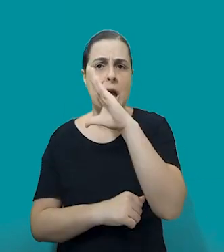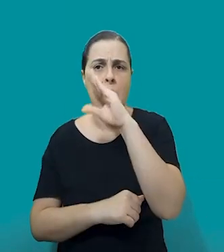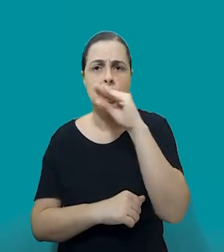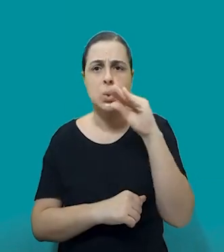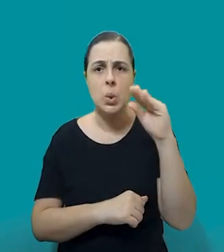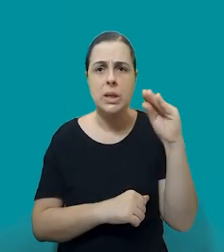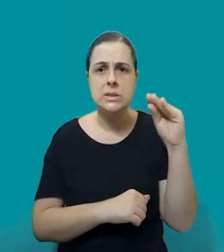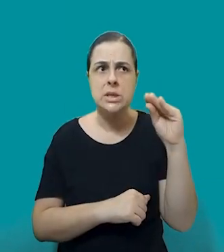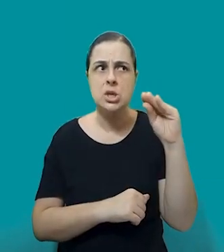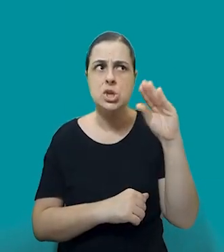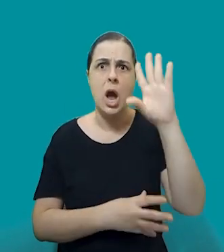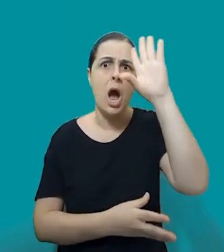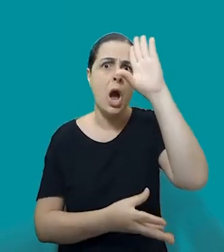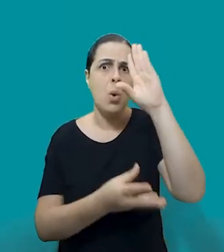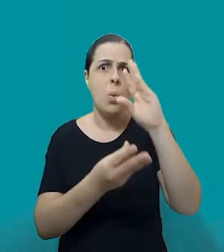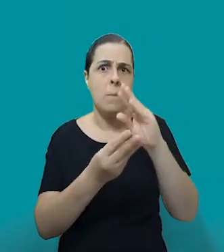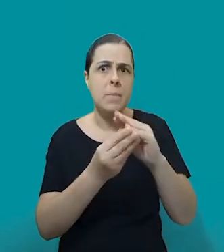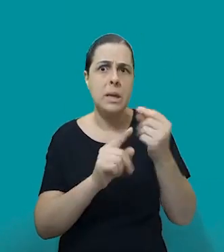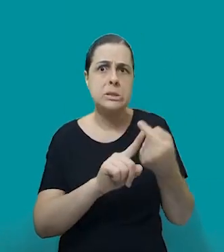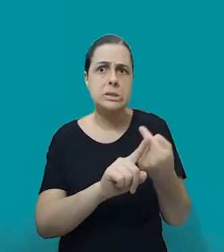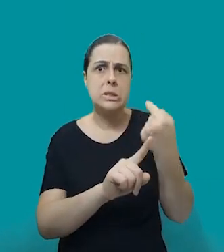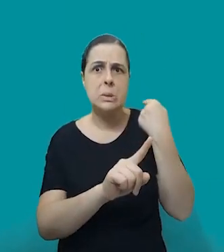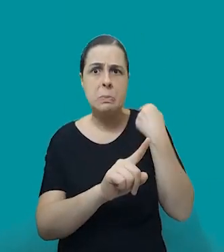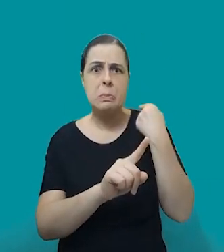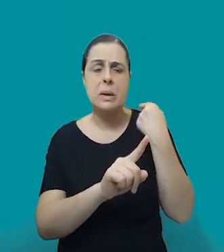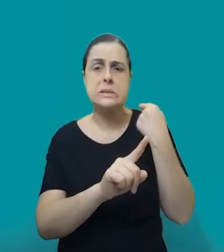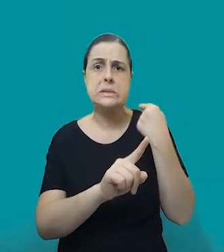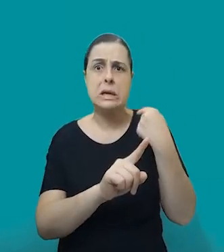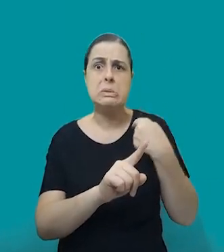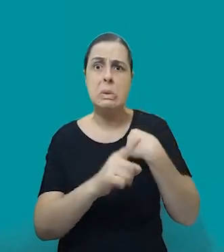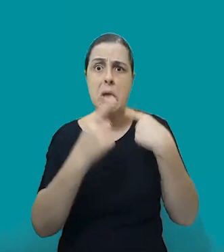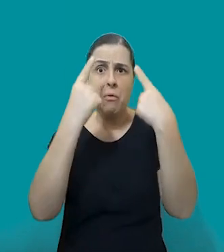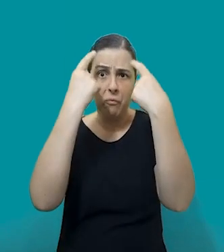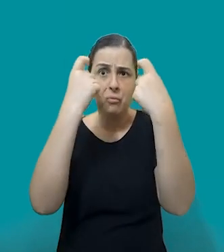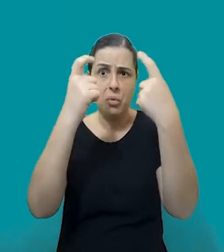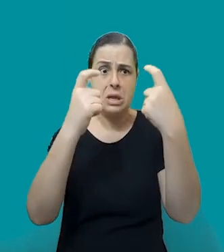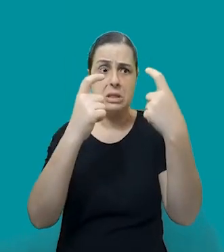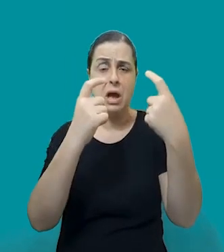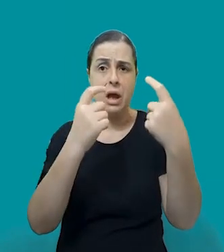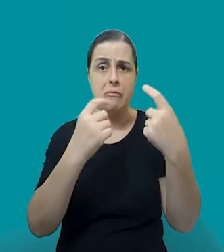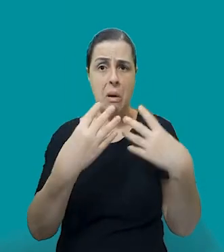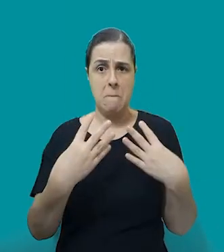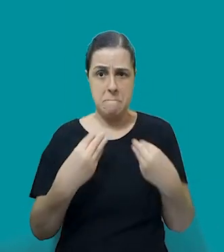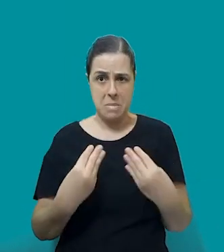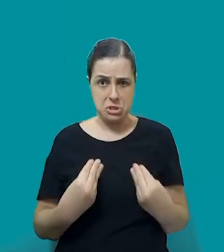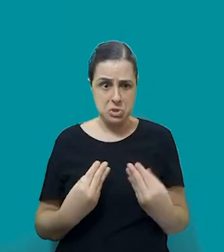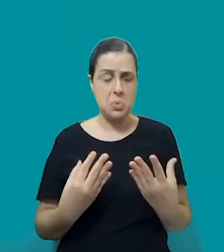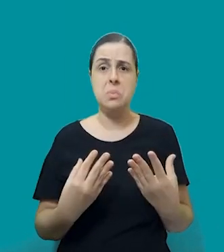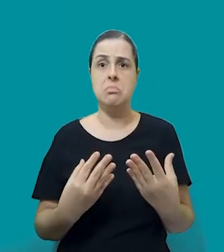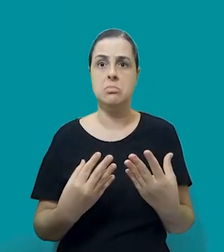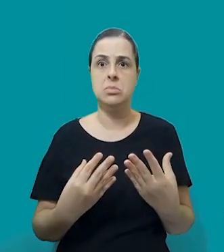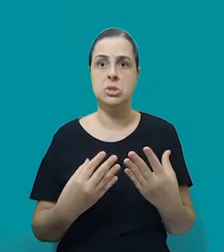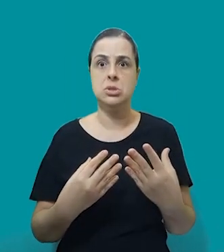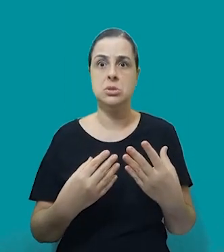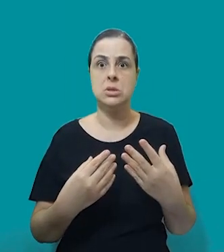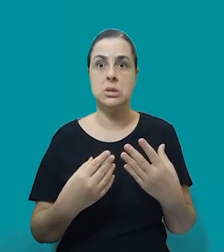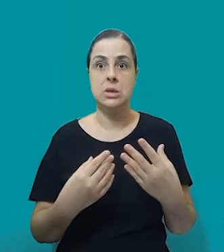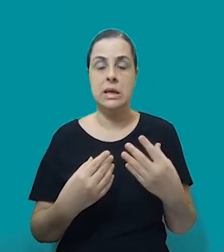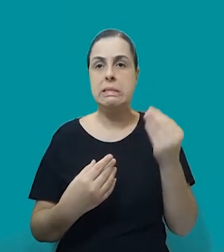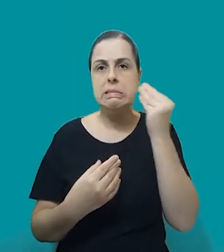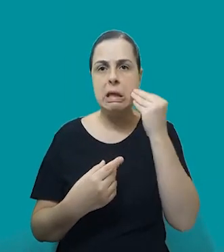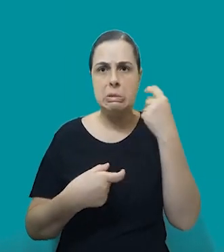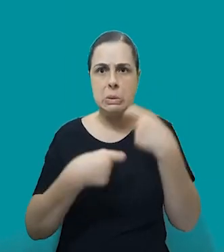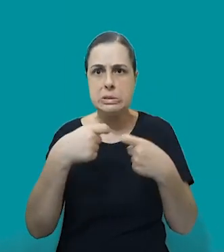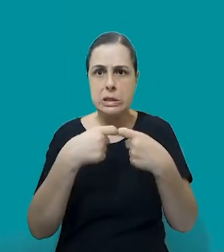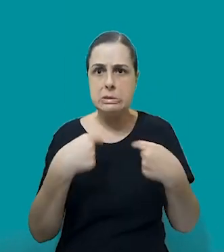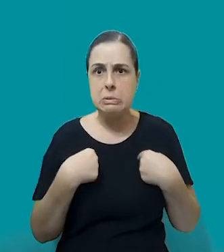sofria era uma violência, que aquilo que ela sofria era uma violência sexual, que era um abuso, né? Porque muitas vezes aquilo é feito de forma lúdica e a criança